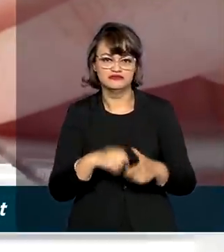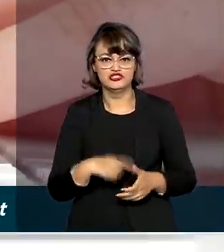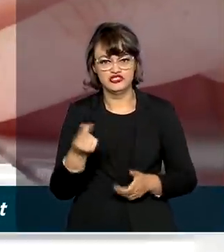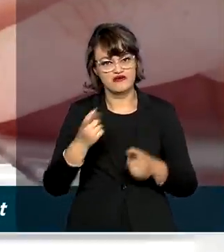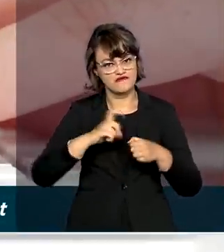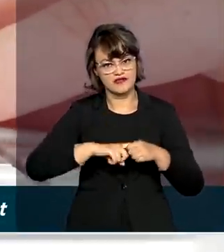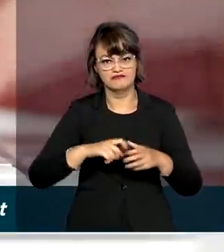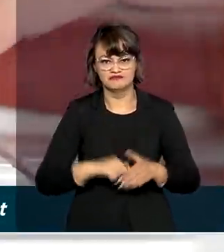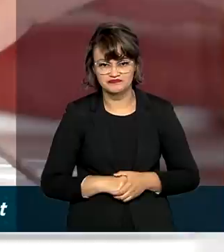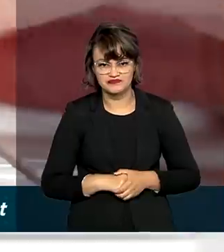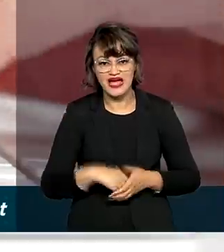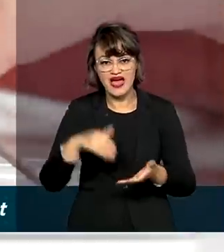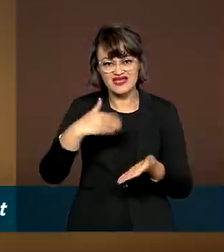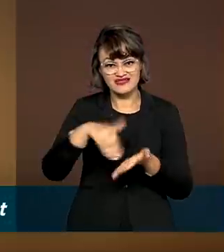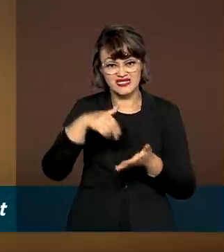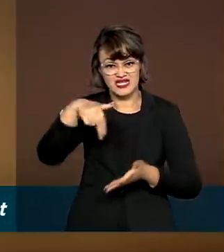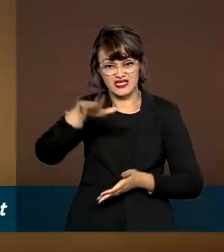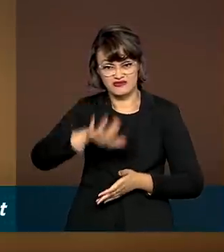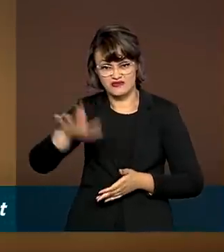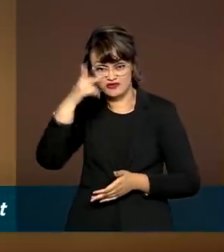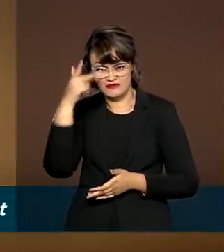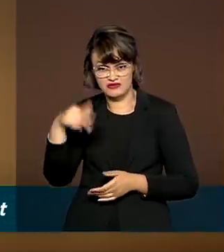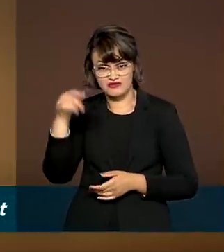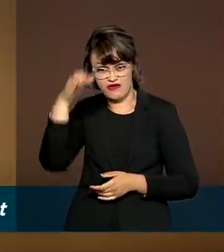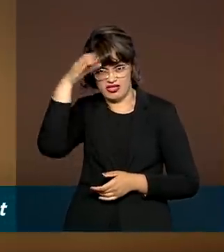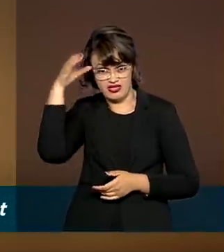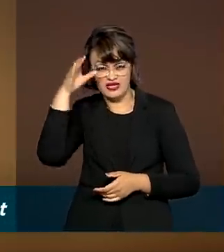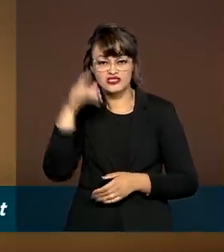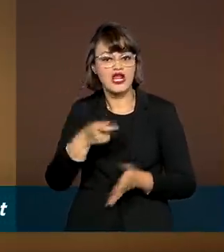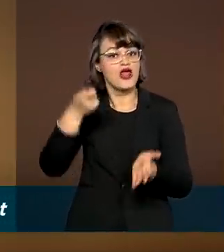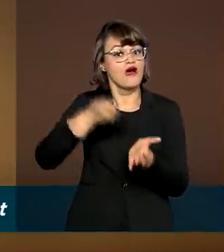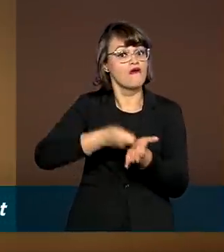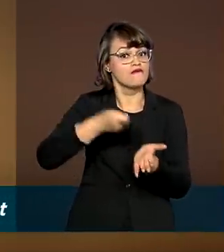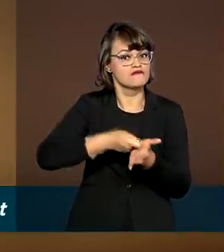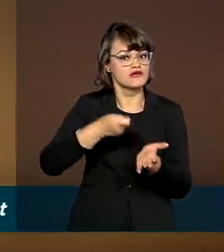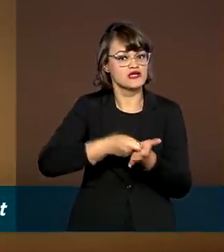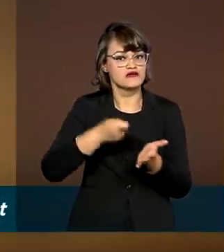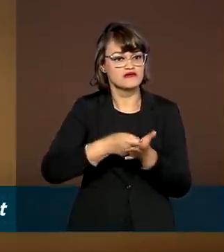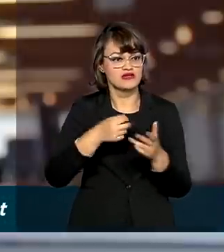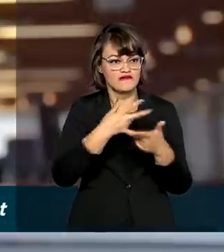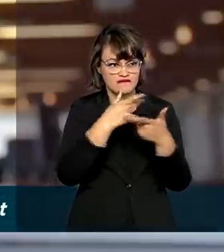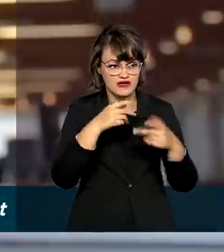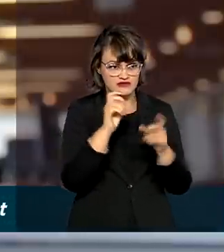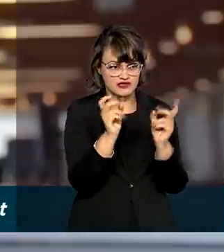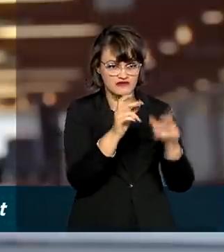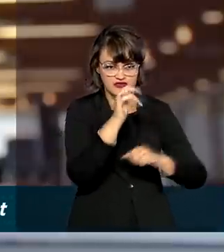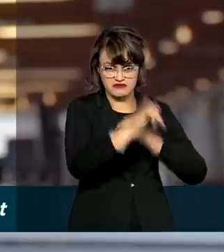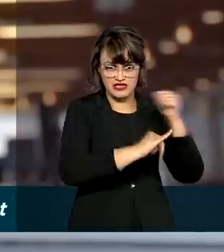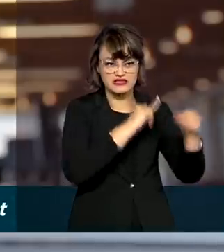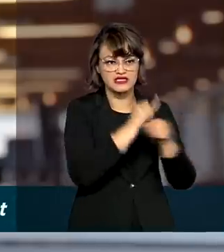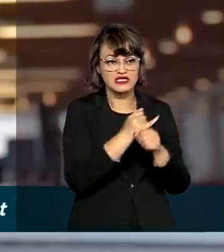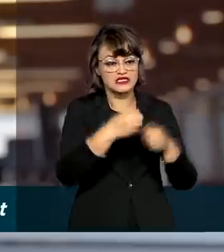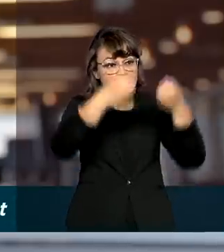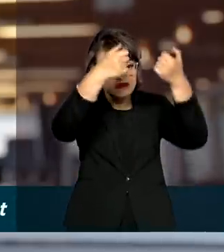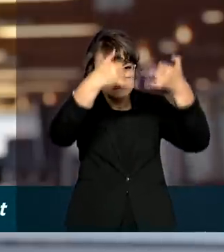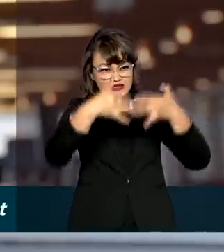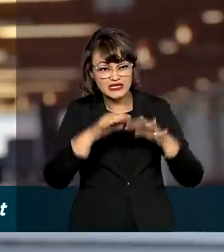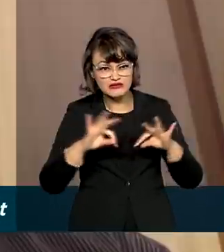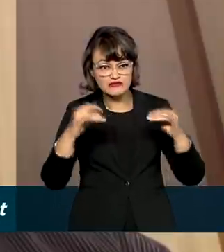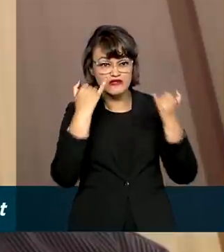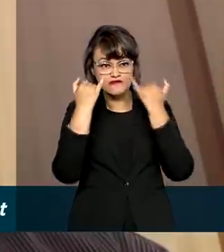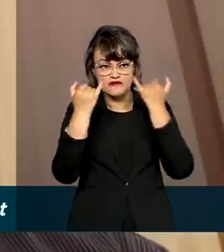A Secretaria Nacional do Consumidor passou a obrigar que as plataformas de comércio eletrônico identifiquem os dados dos